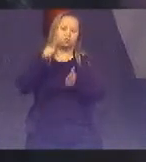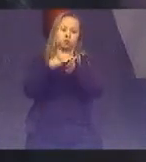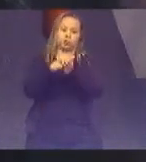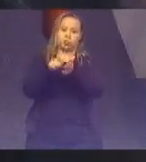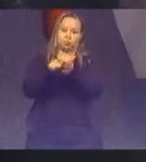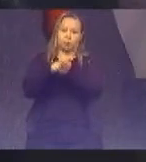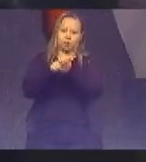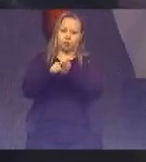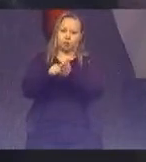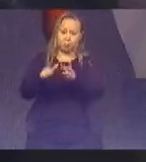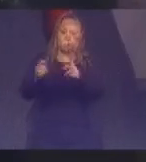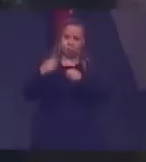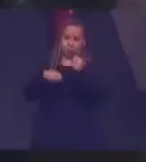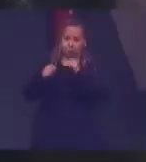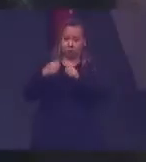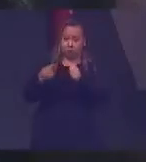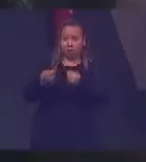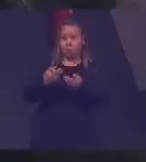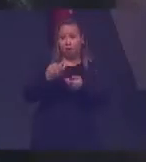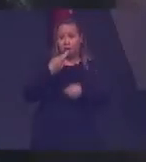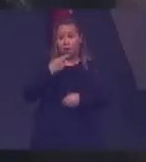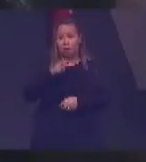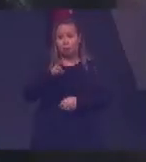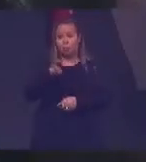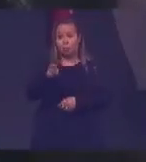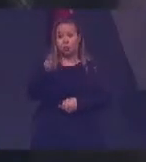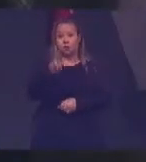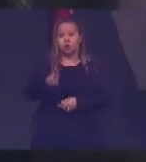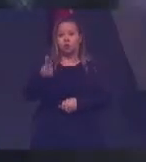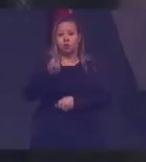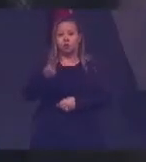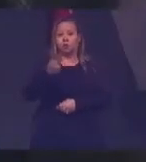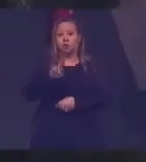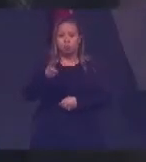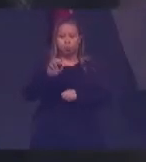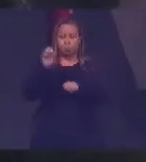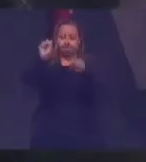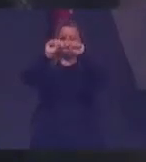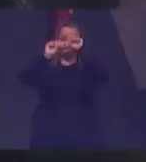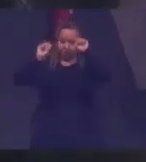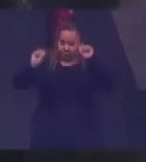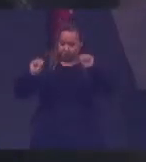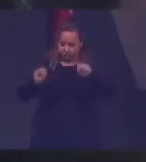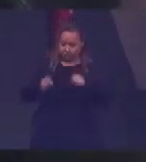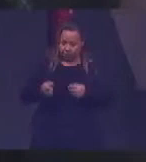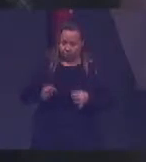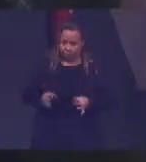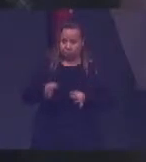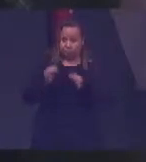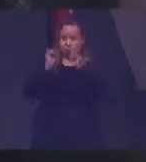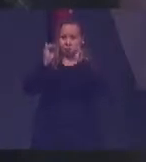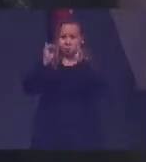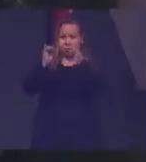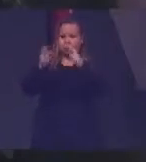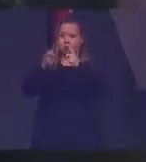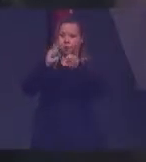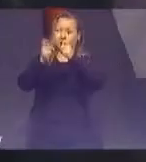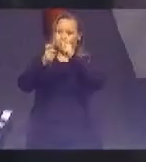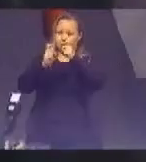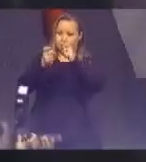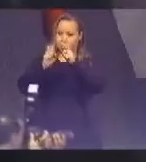Certamente uma consequência do uso de sistemas eletrônicos na tramitação dos processos judiciais e administrativos,